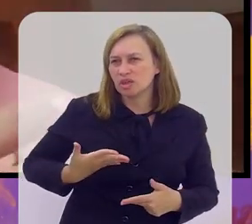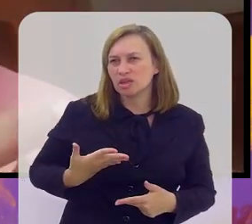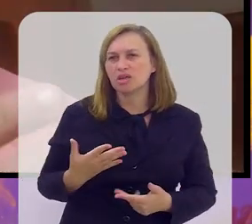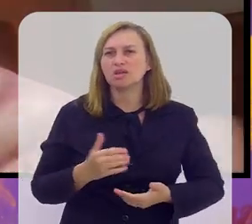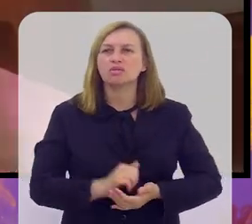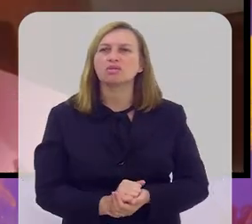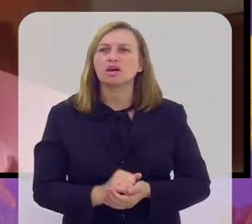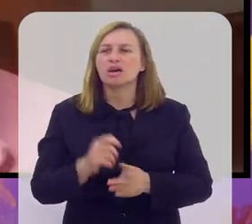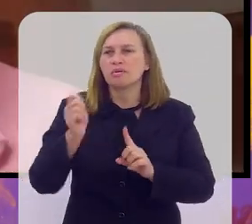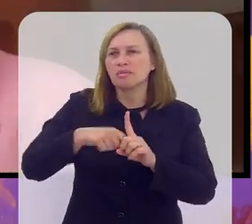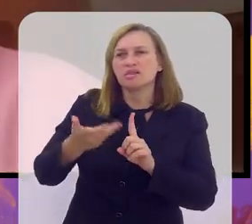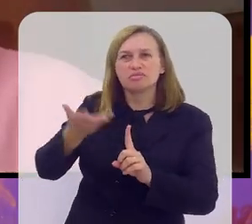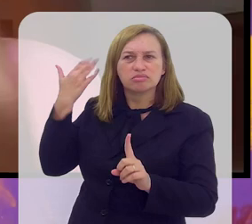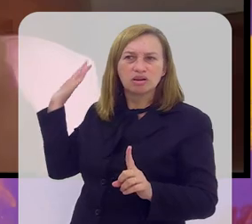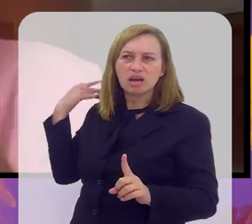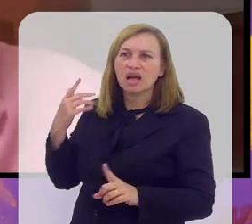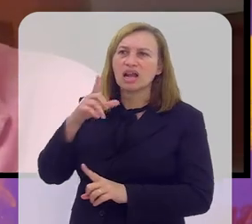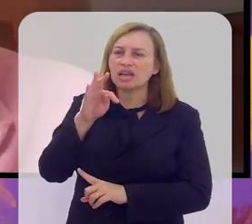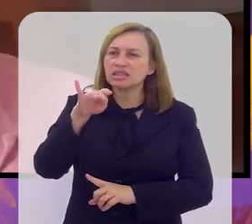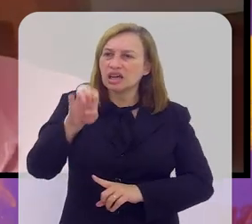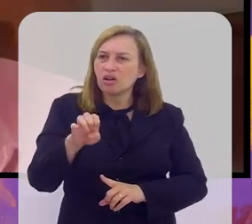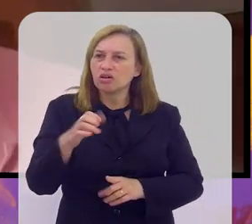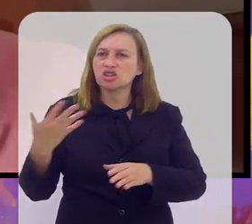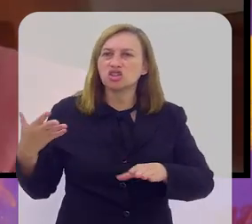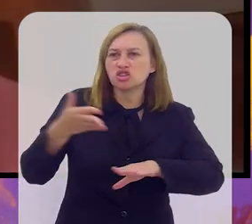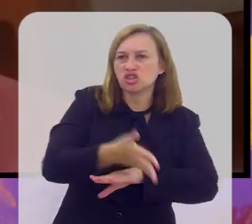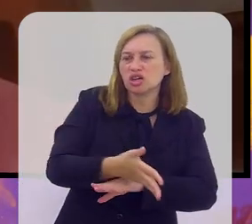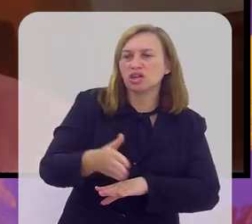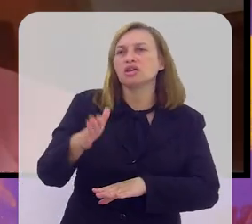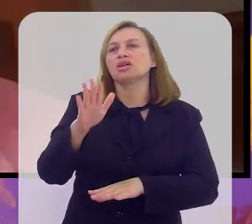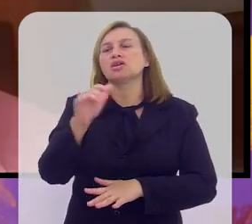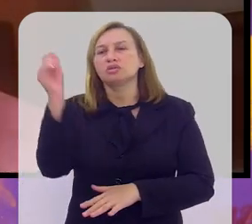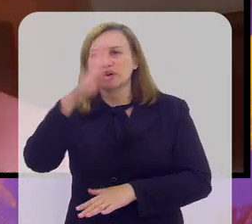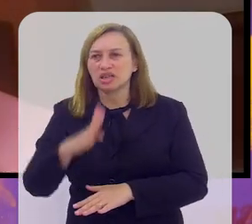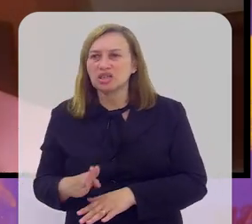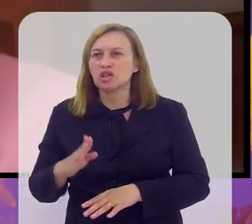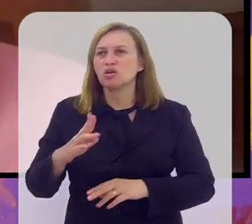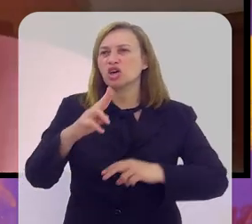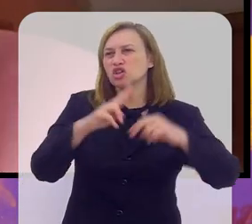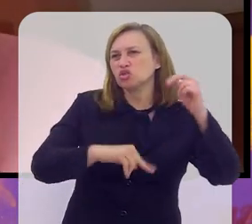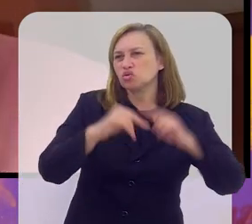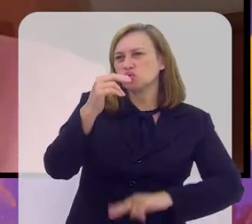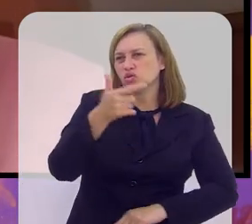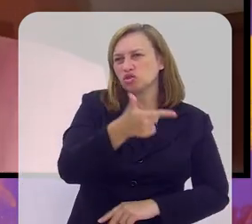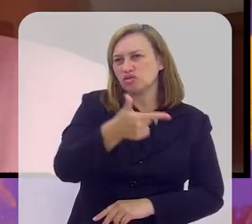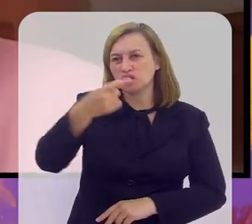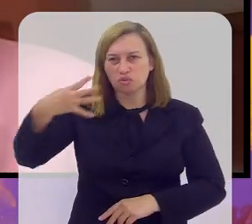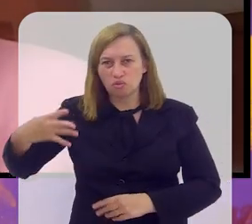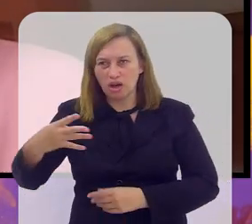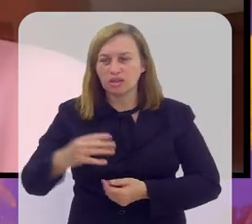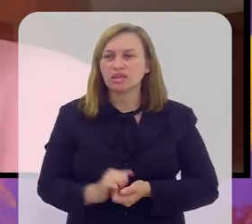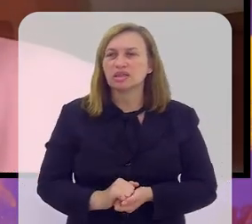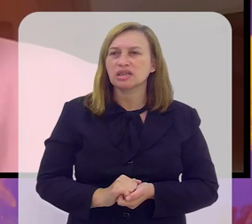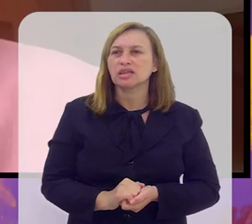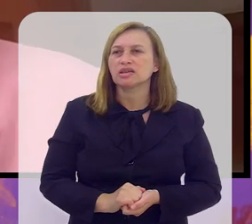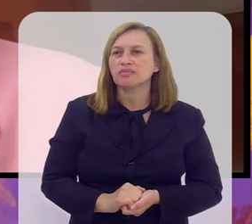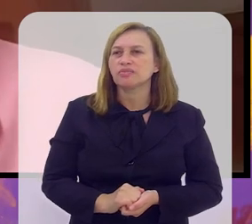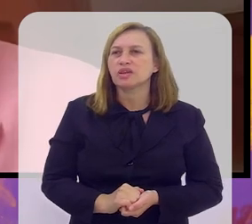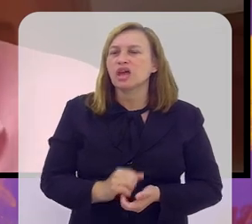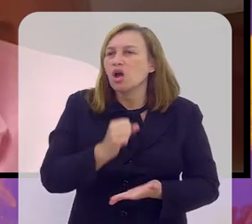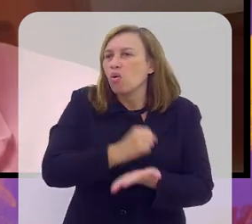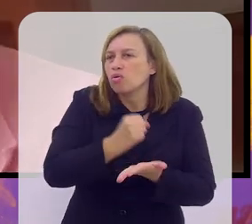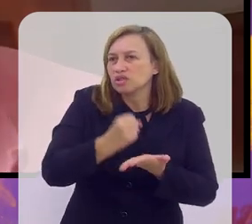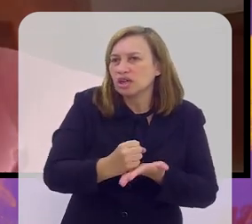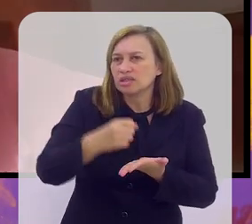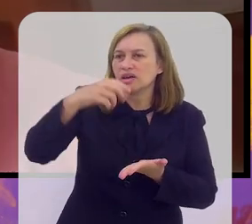nossos meses atrás, de que o Ancelotti chega no Brasil em junho de 24. Então, até lá, e justamente o